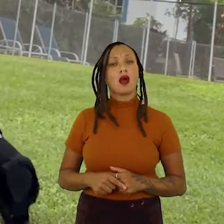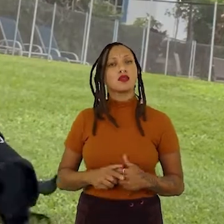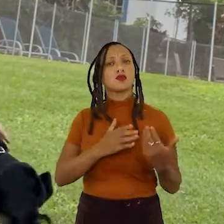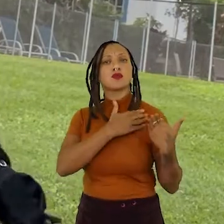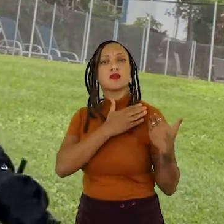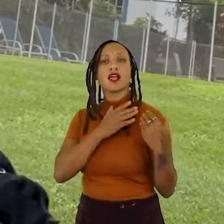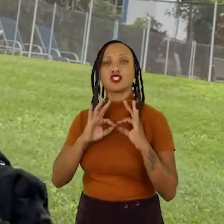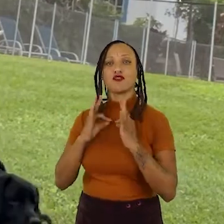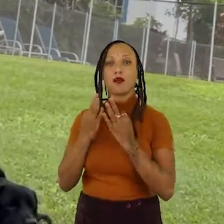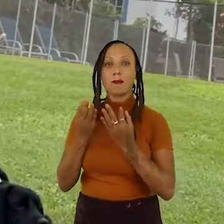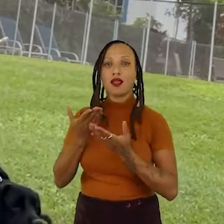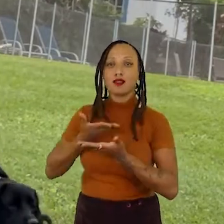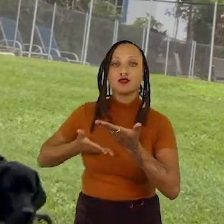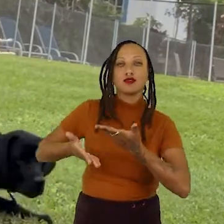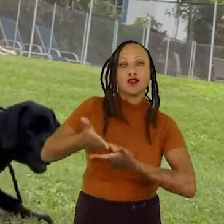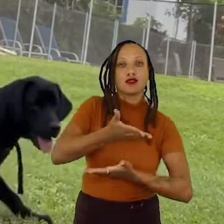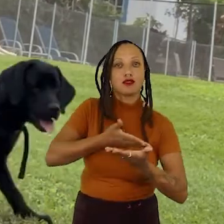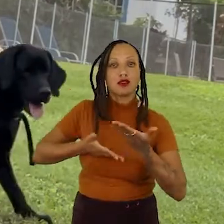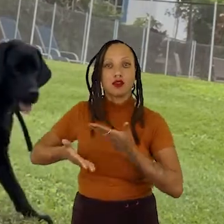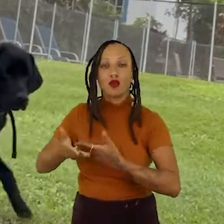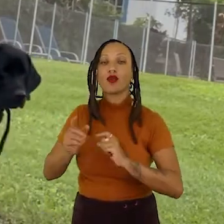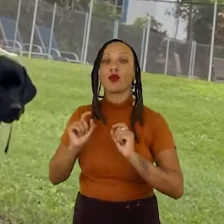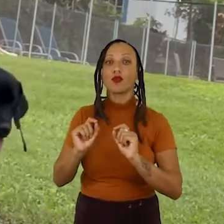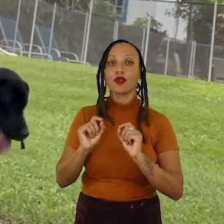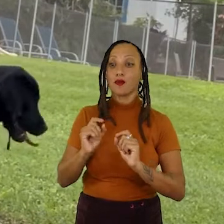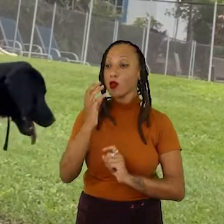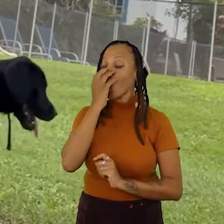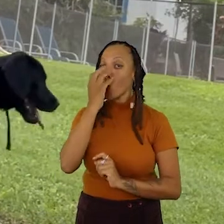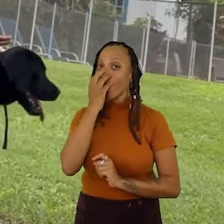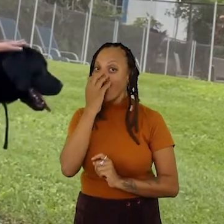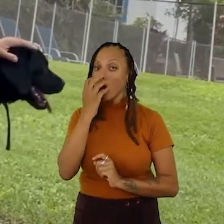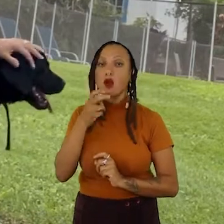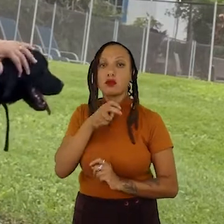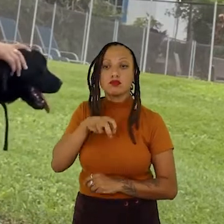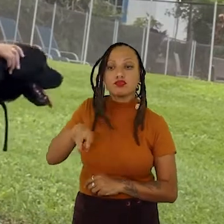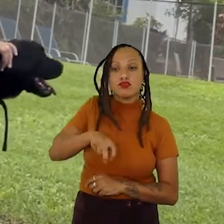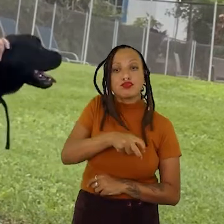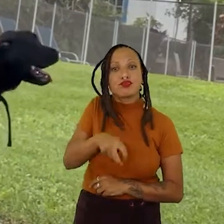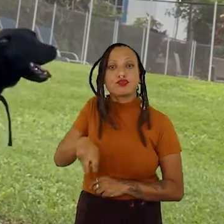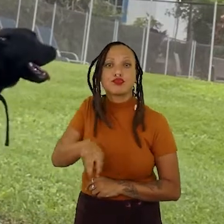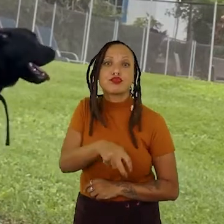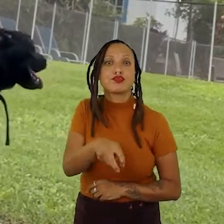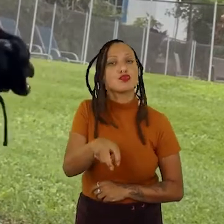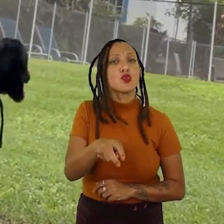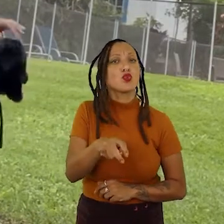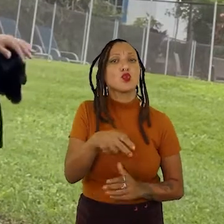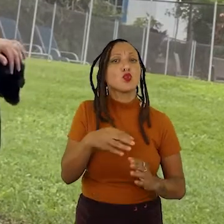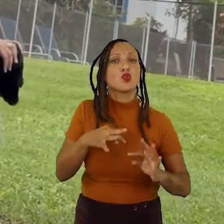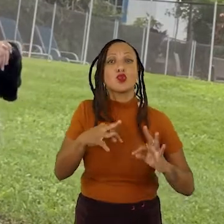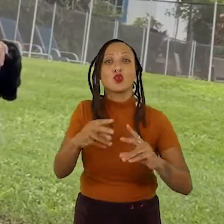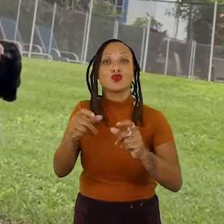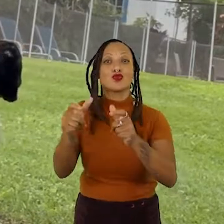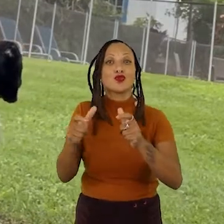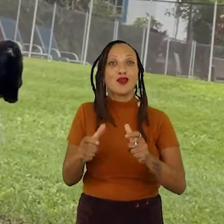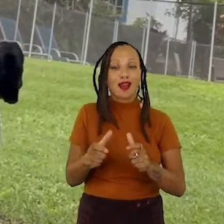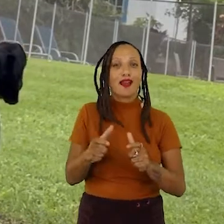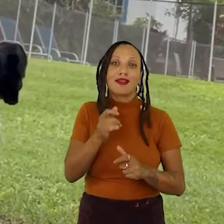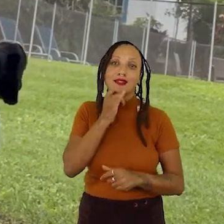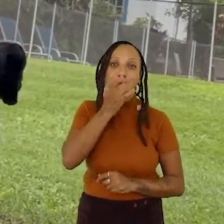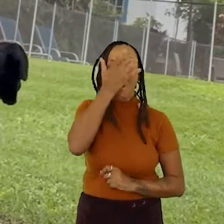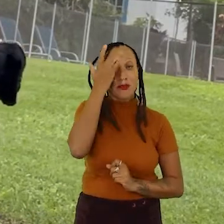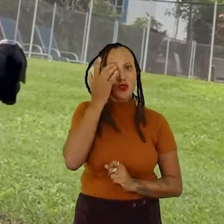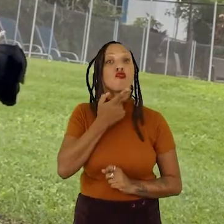socializadora é levar o cão em socialização a todos os lugares onde uma pessoa